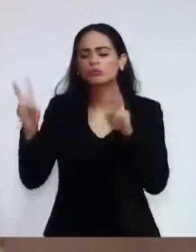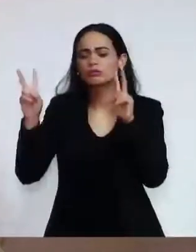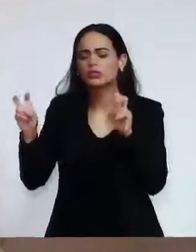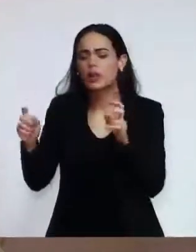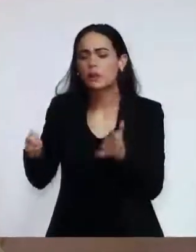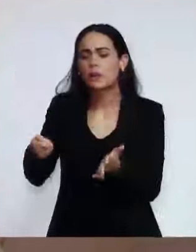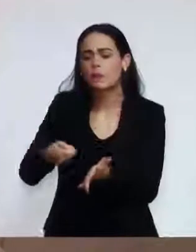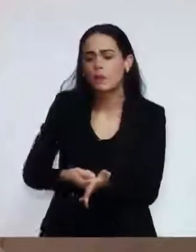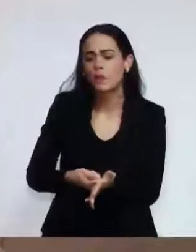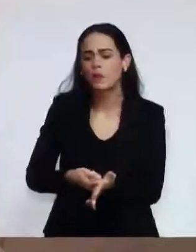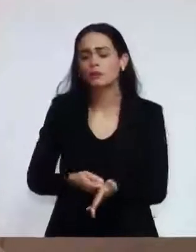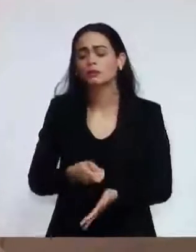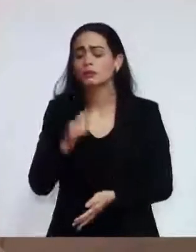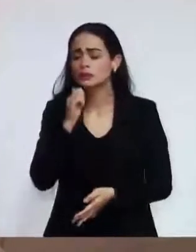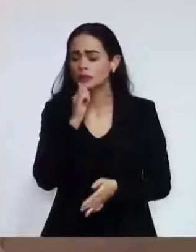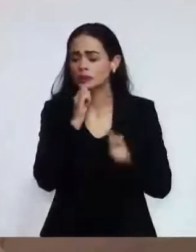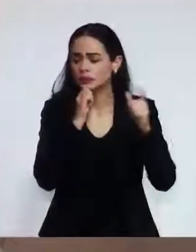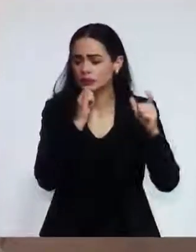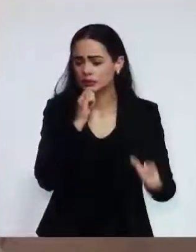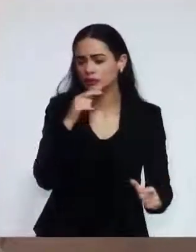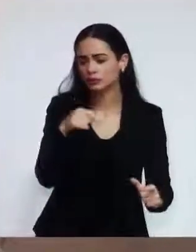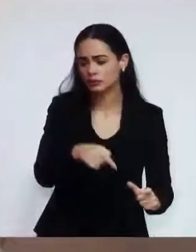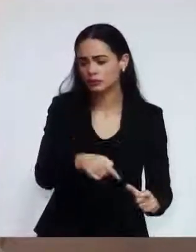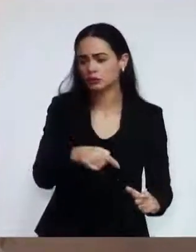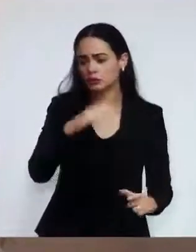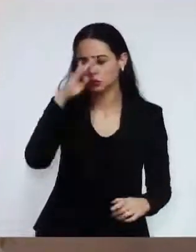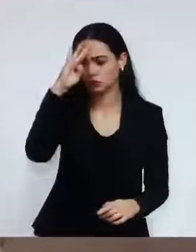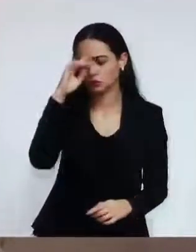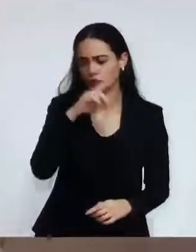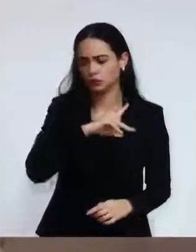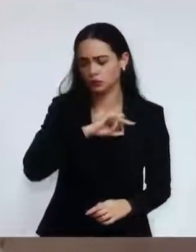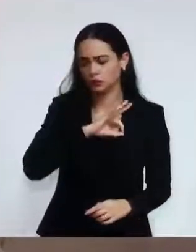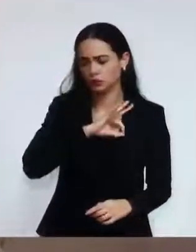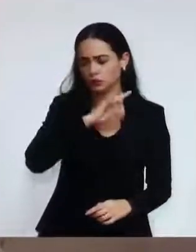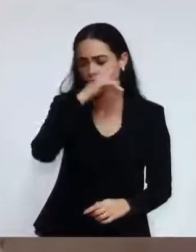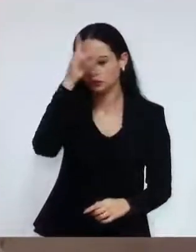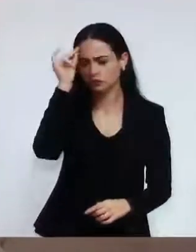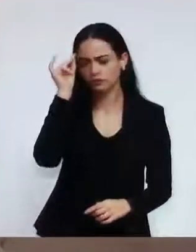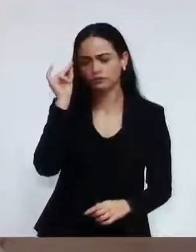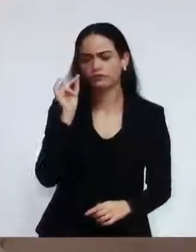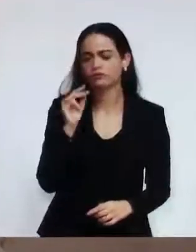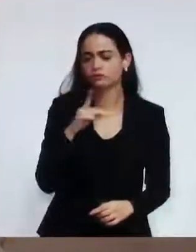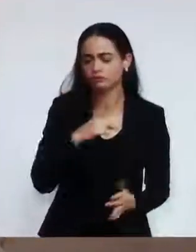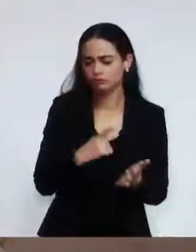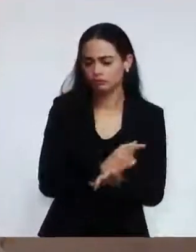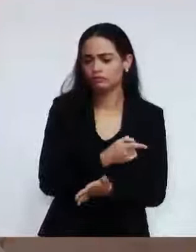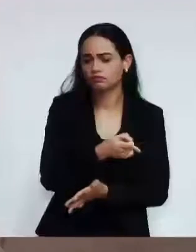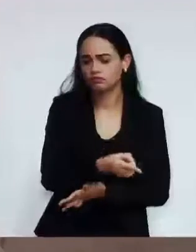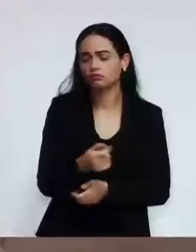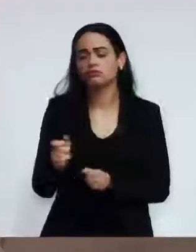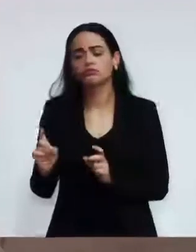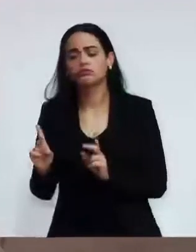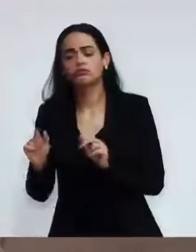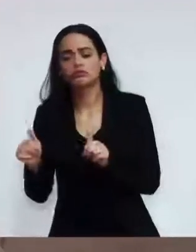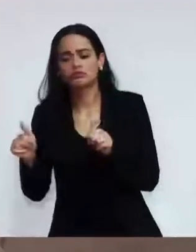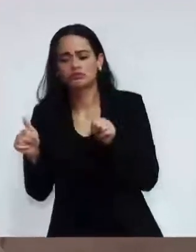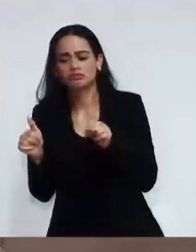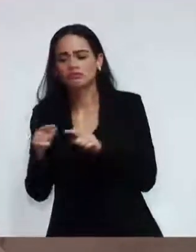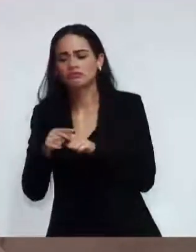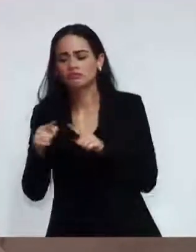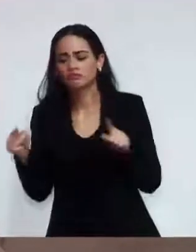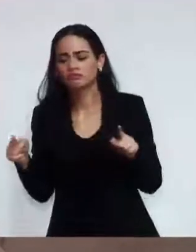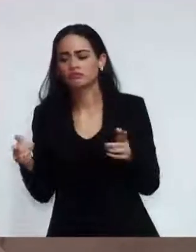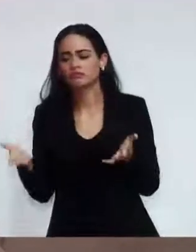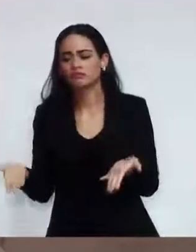Eu acho que estava errado. Foi... Foi... A justiça o condenou. Beleza. Agora vamos